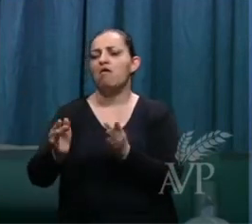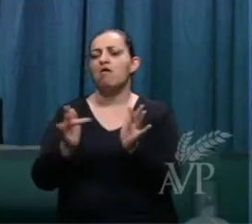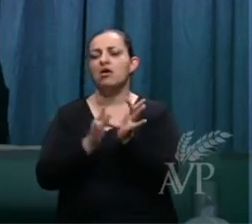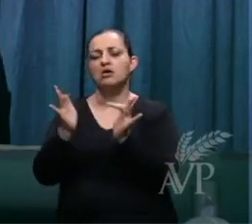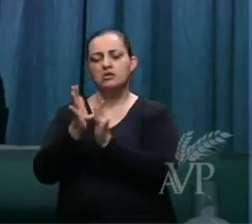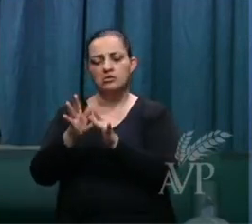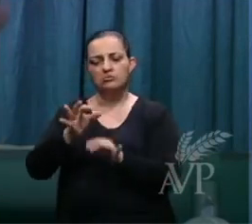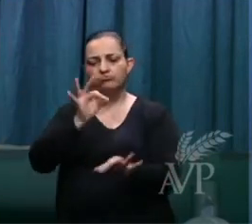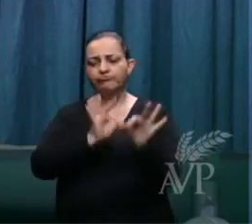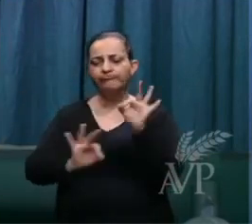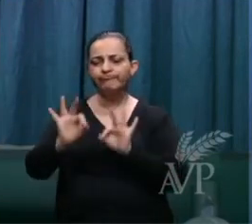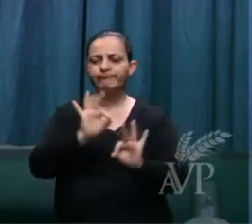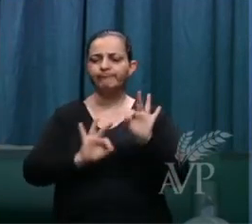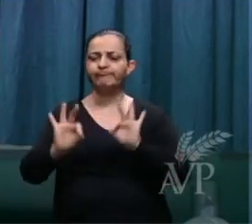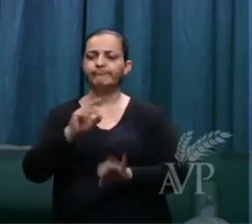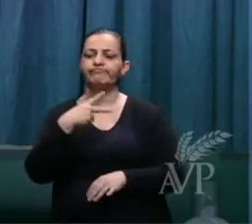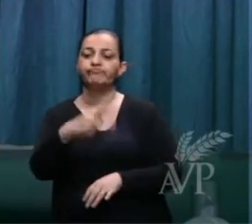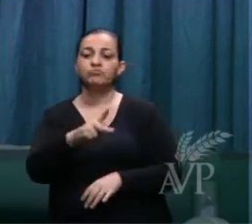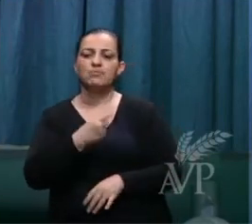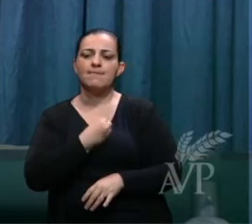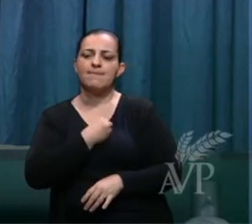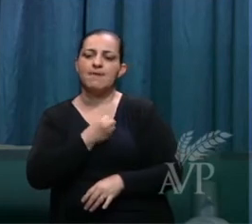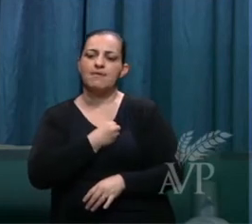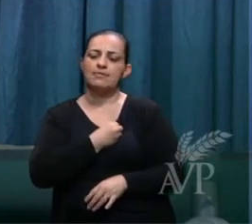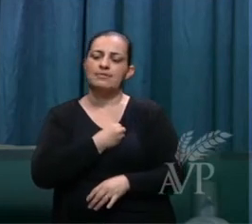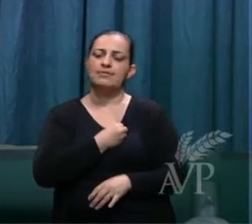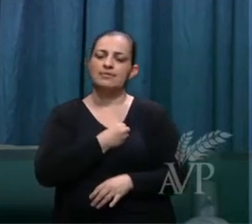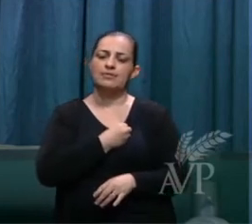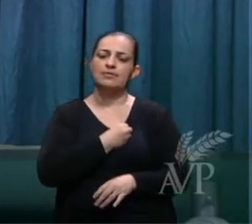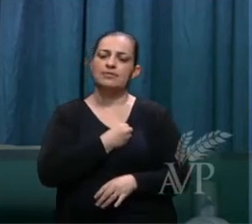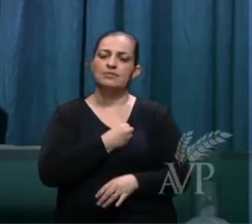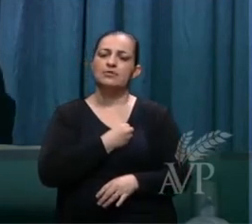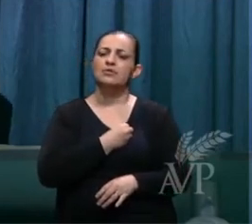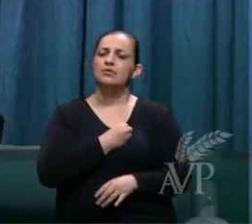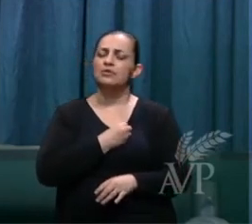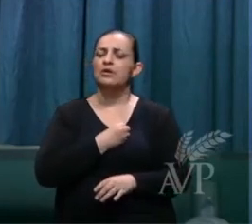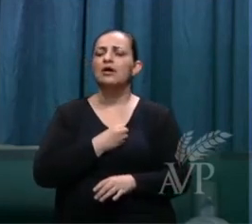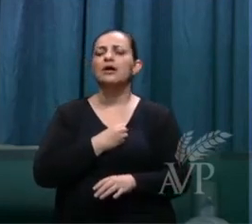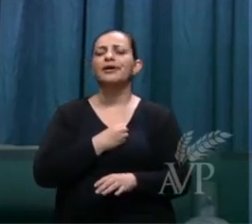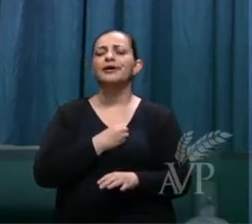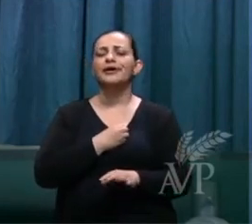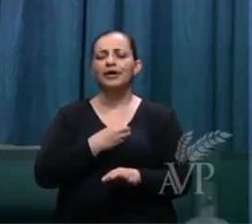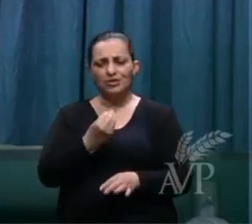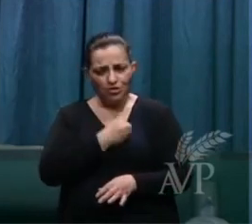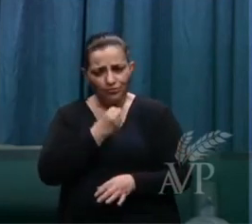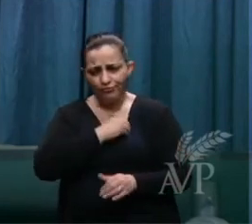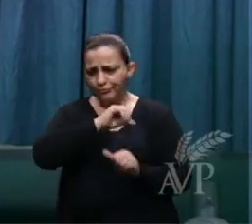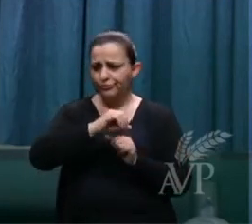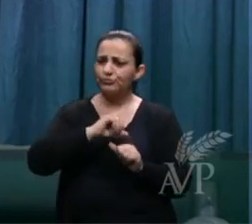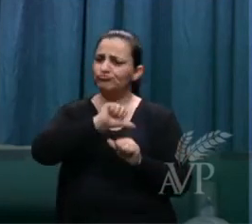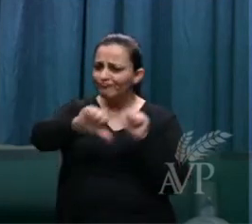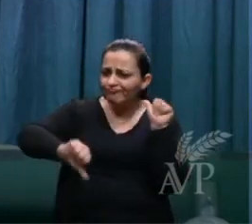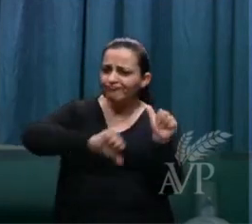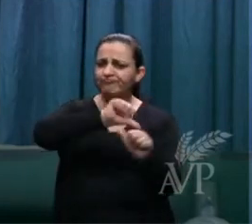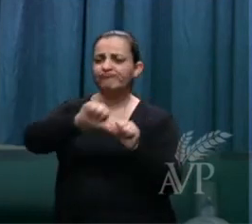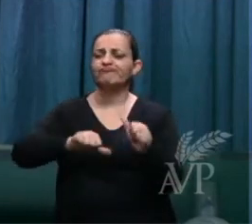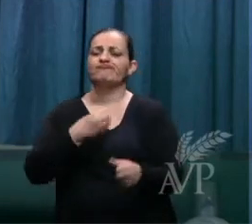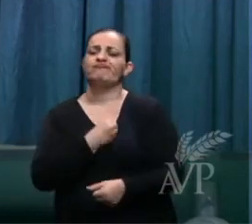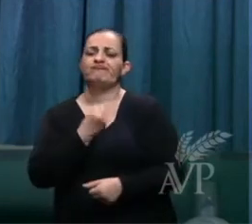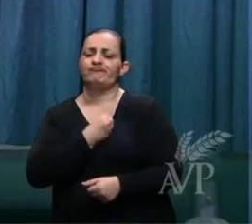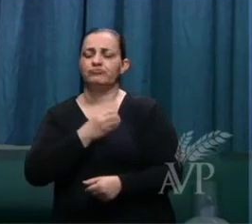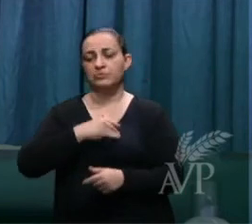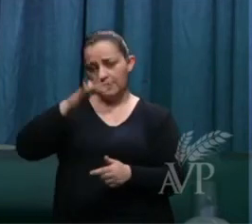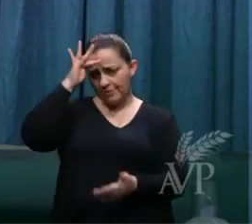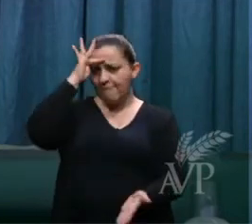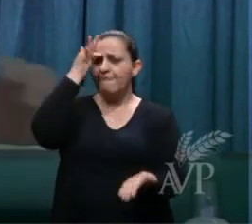acerte enquanto dá de acertar ponha a sua vida em orde a sua fé em orde o